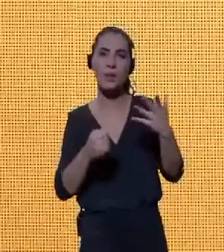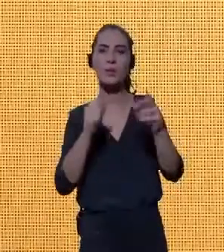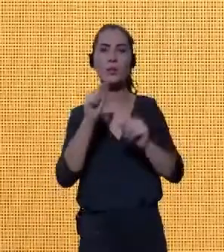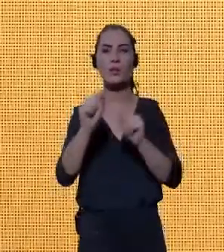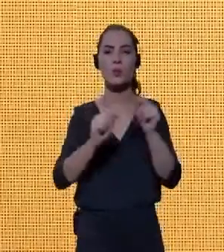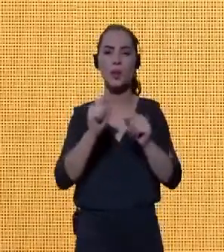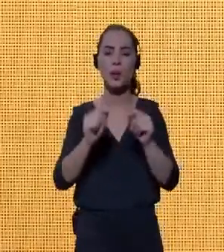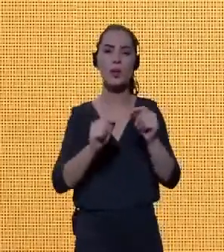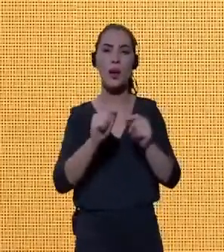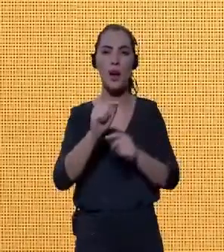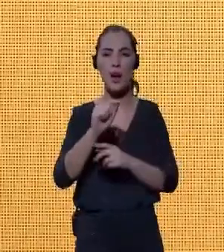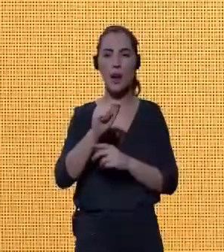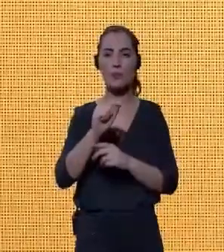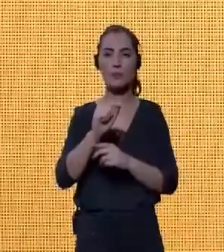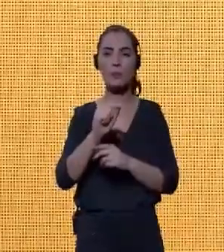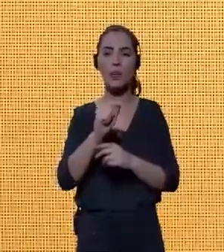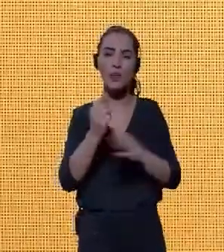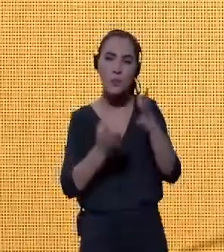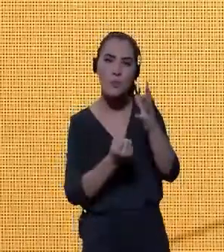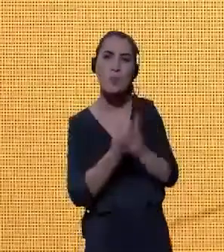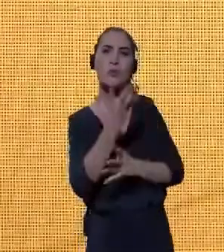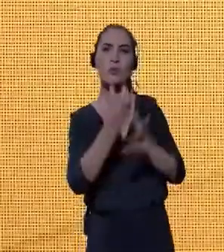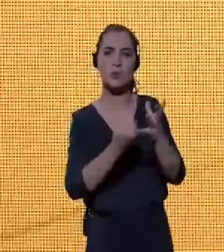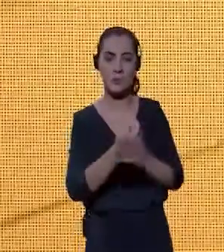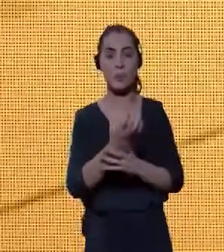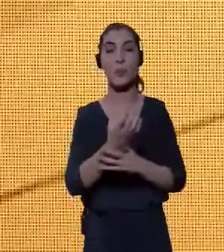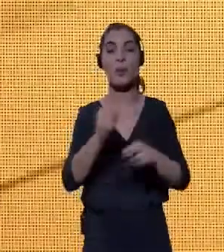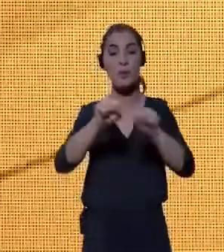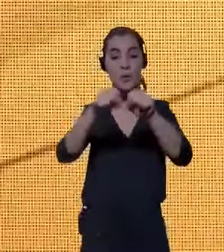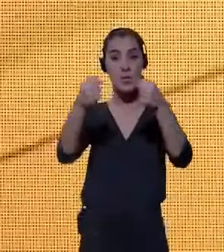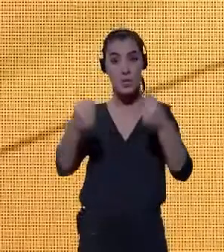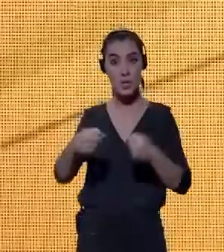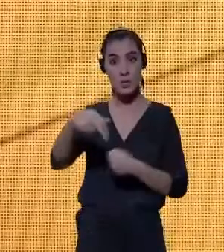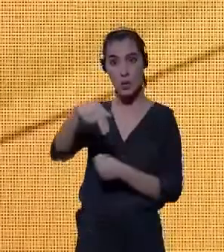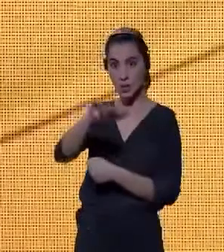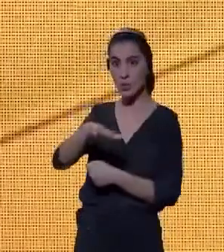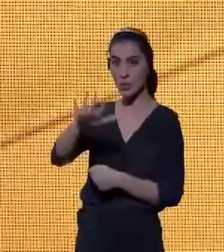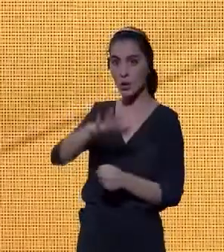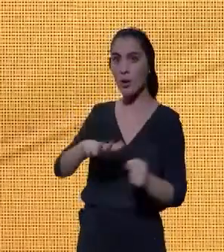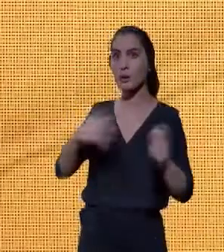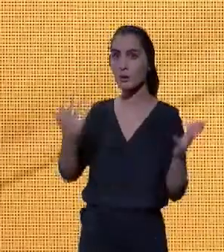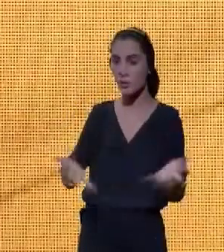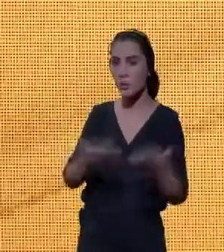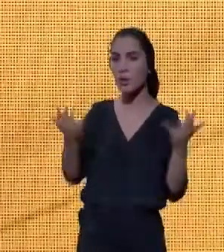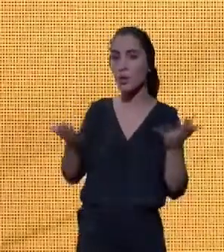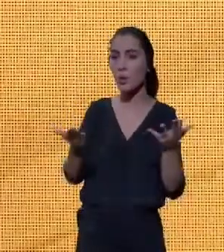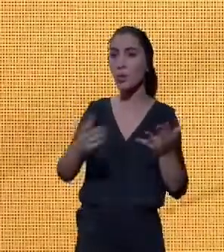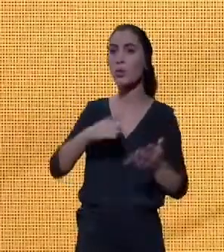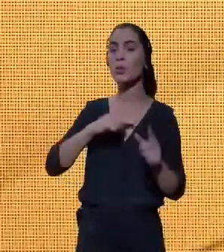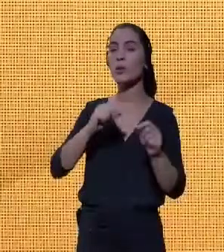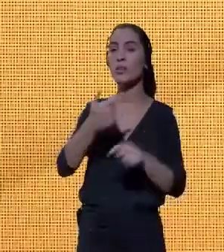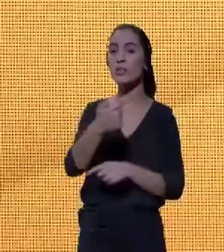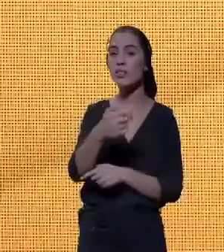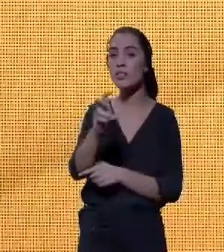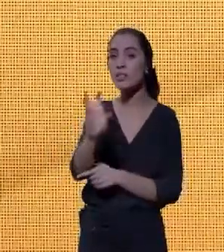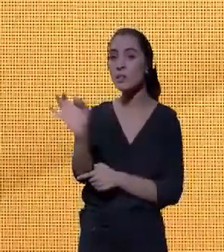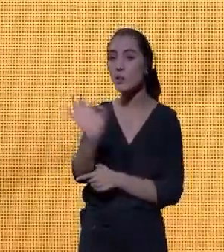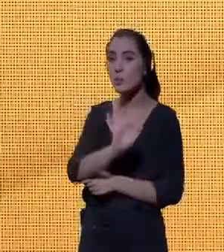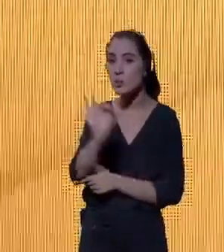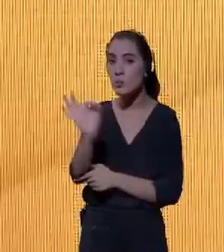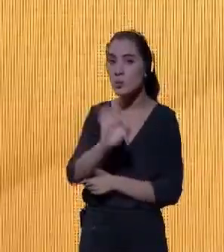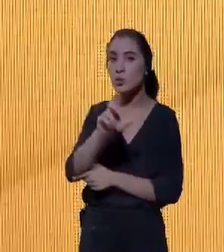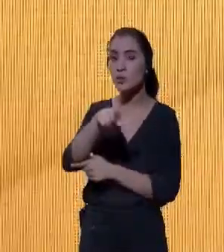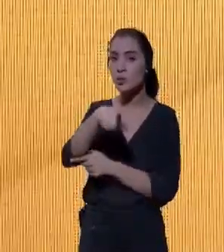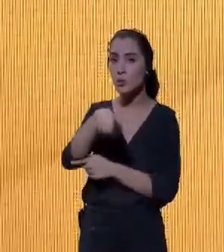produtiva, lembrando que o Sistema Nacional de Fomento hoje responde a aproximadamente 75% do